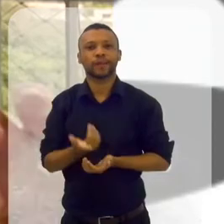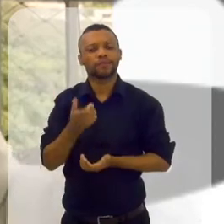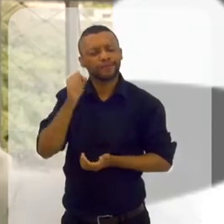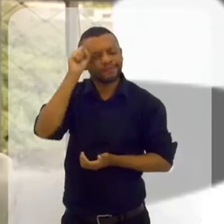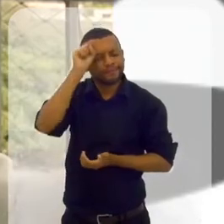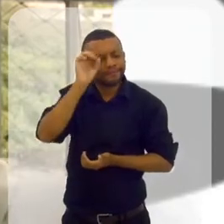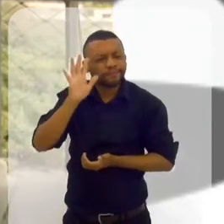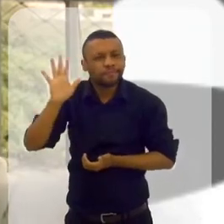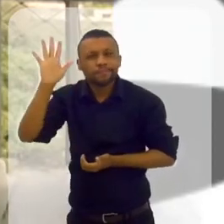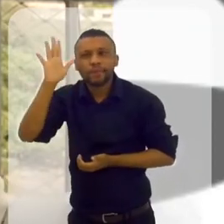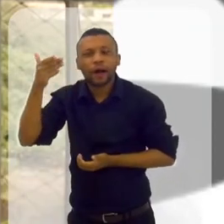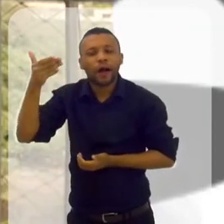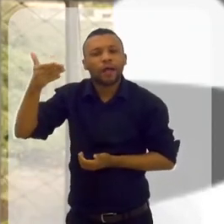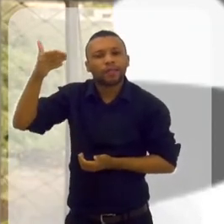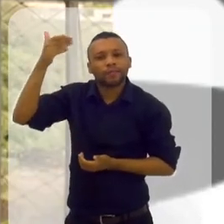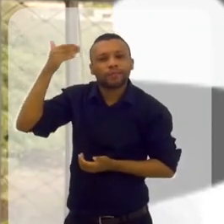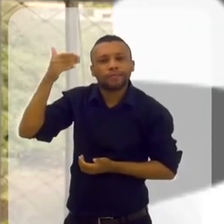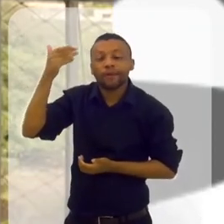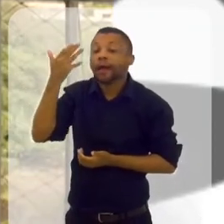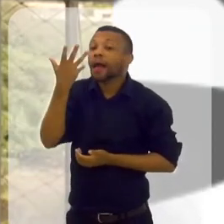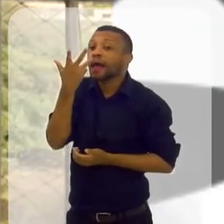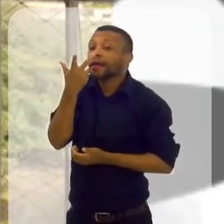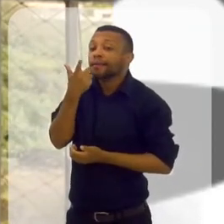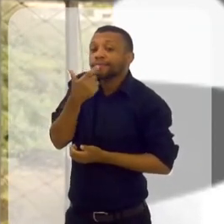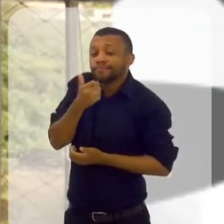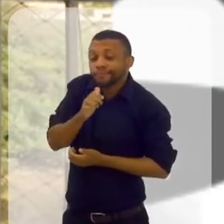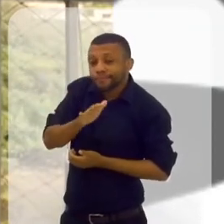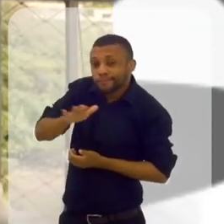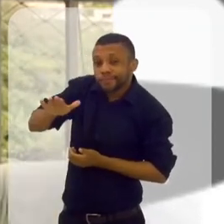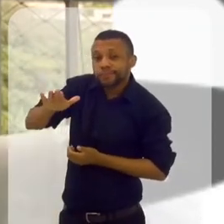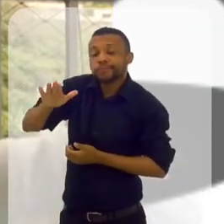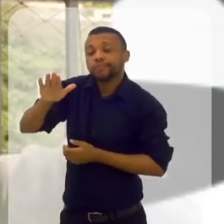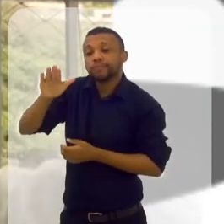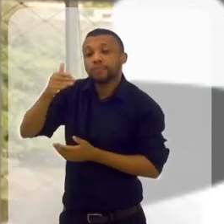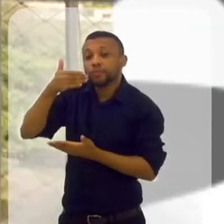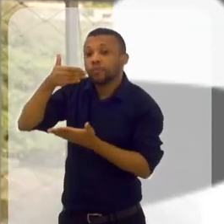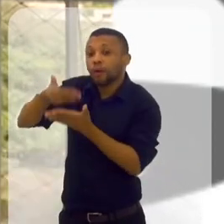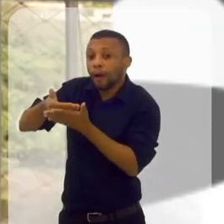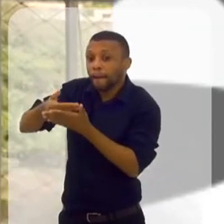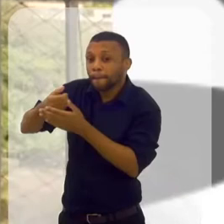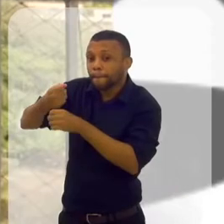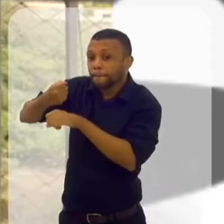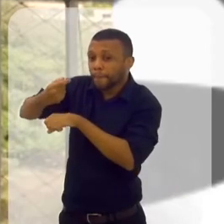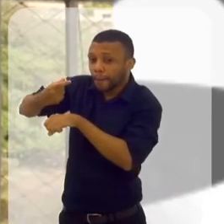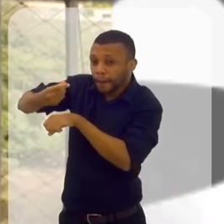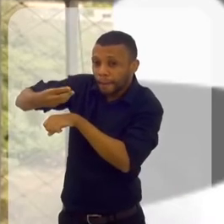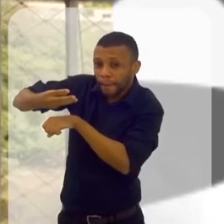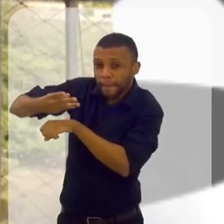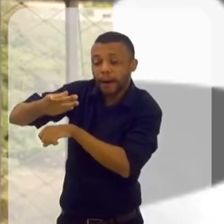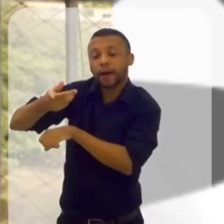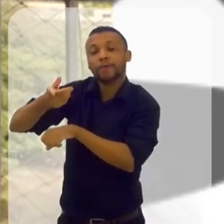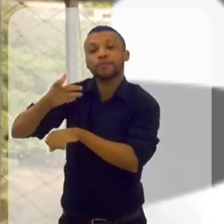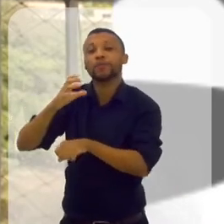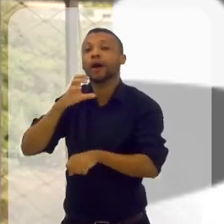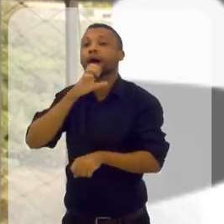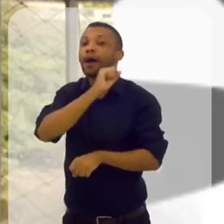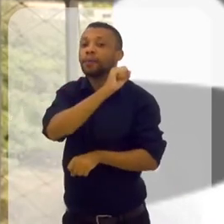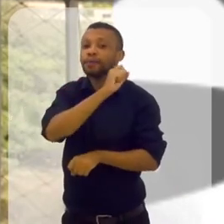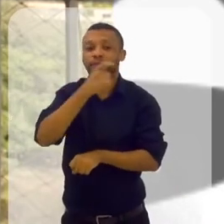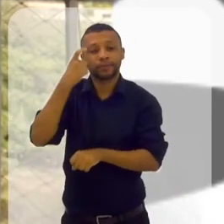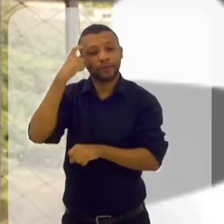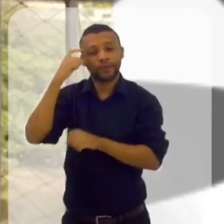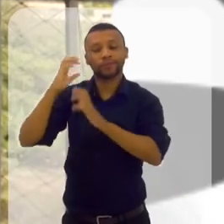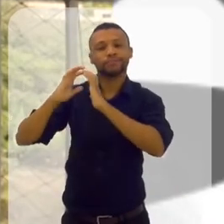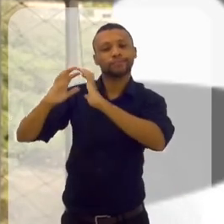remeteu a infância. A sua mente fez uma regressão em milésimos e milésimos de segundo e você voltou ali naquela imagem e na sua